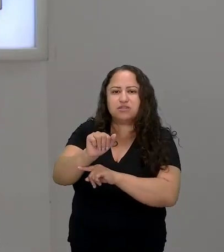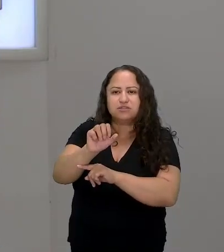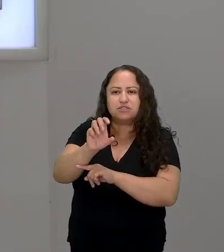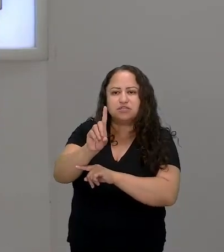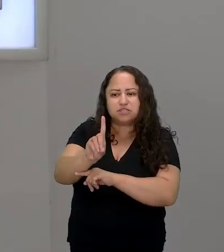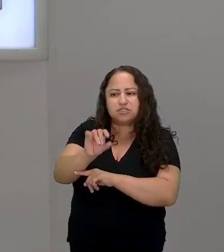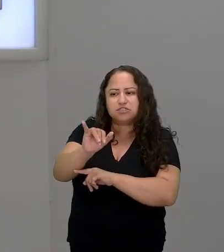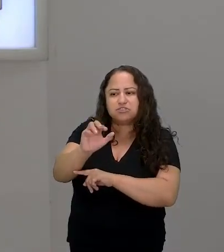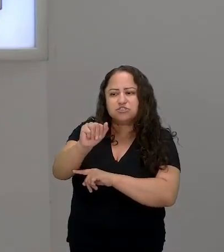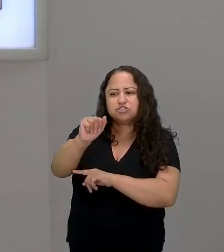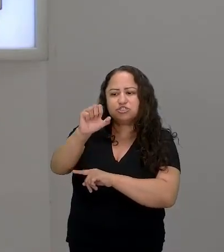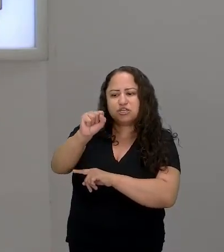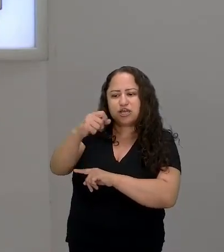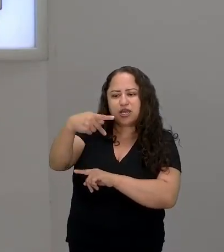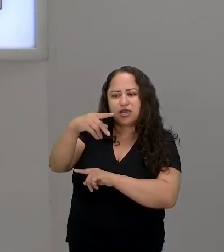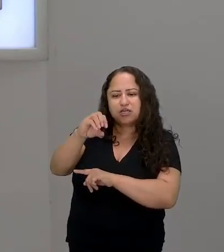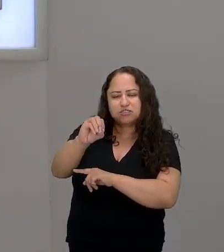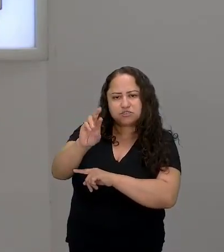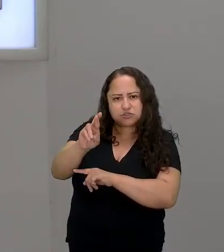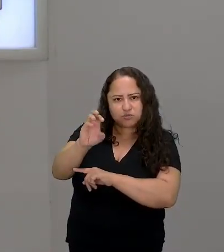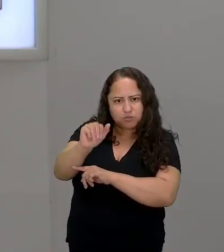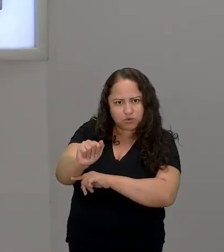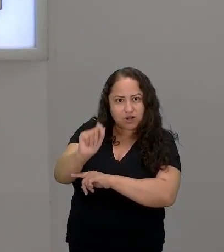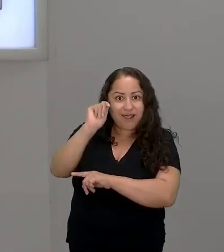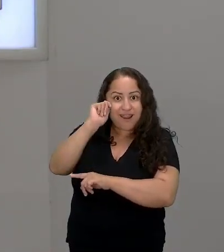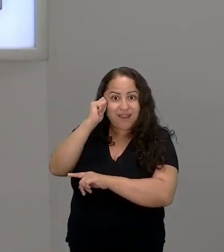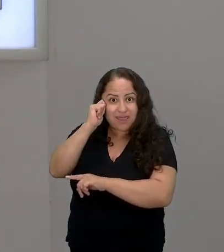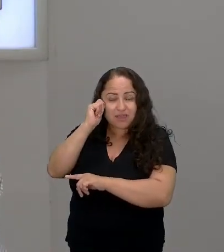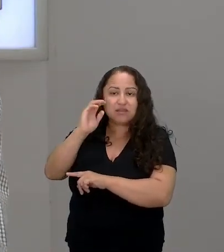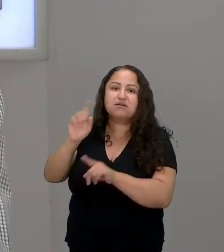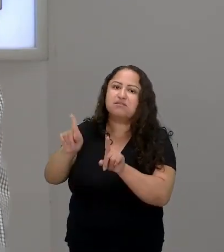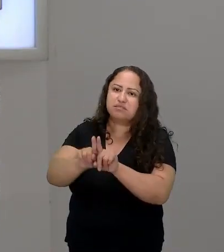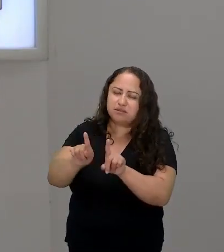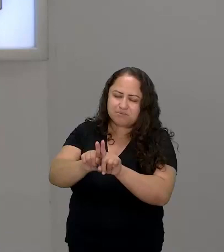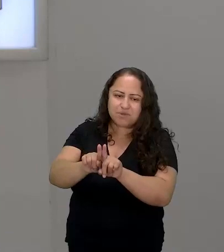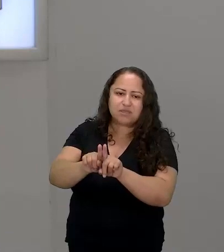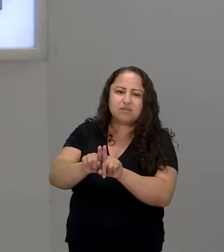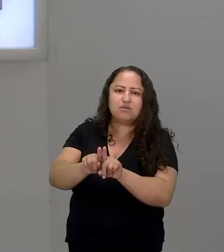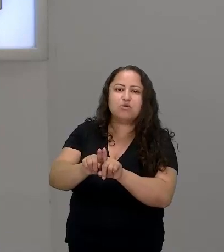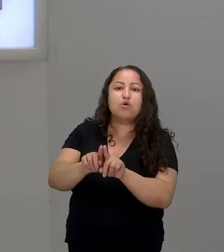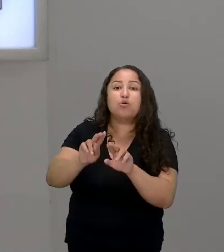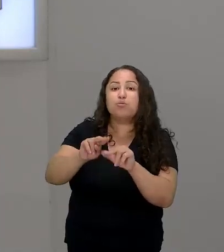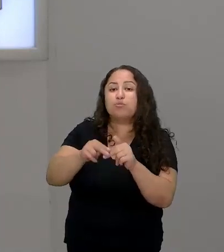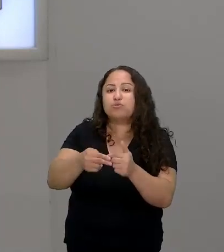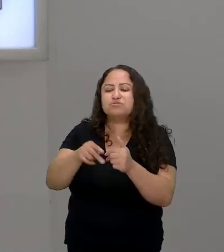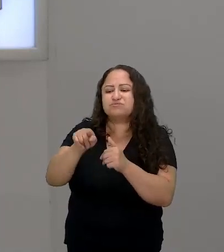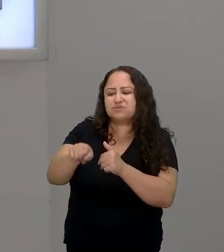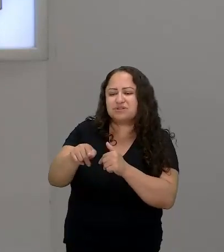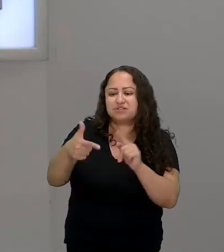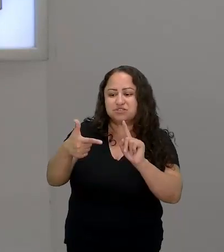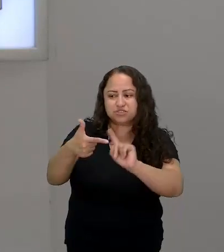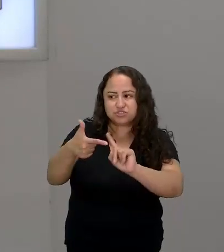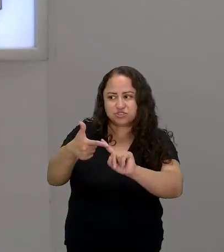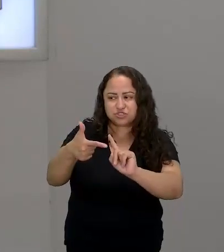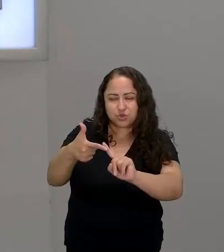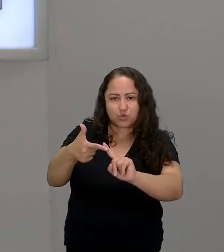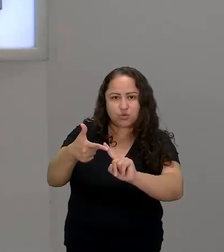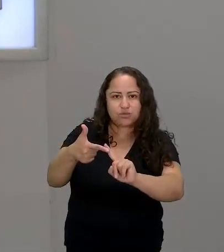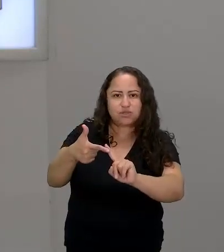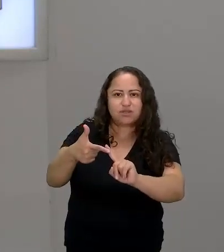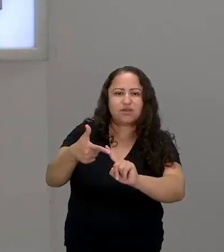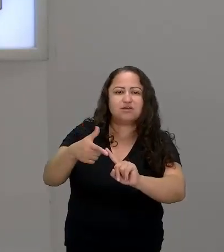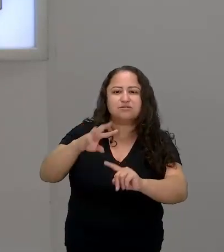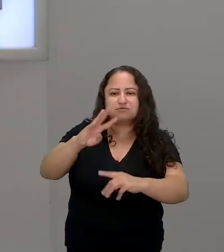ela fez uma homenagem à diáspora dos judeus por esse segundo personagem que é um